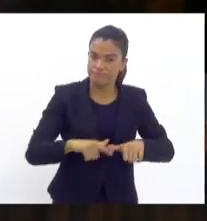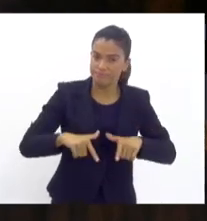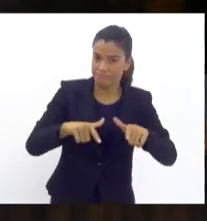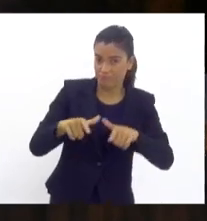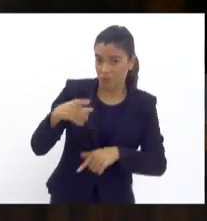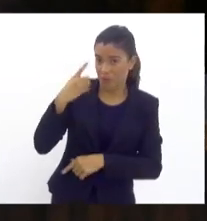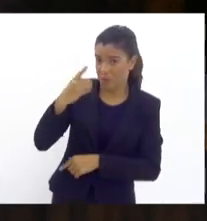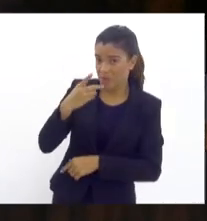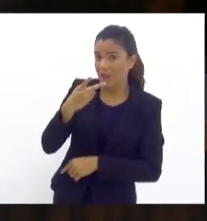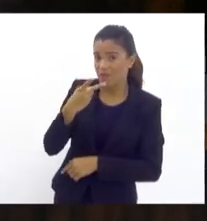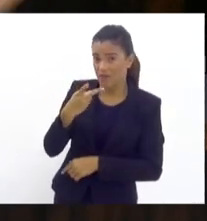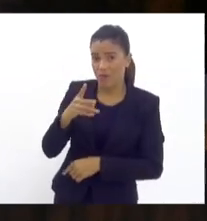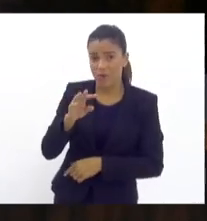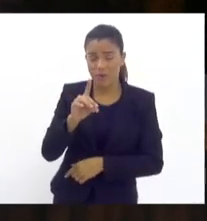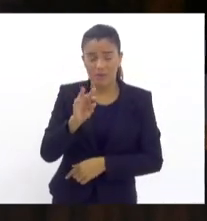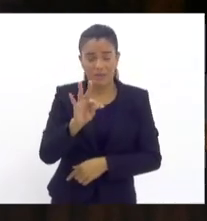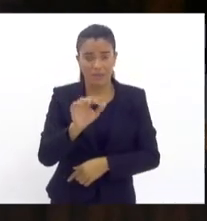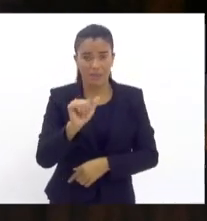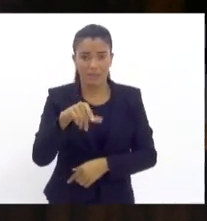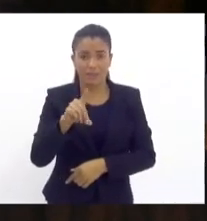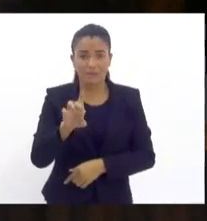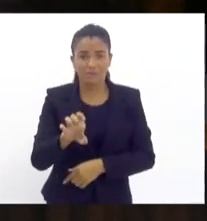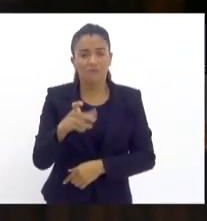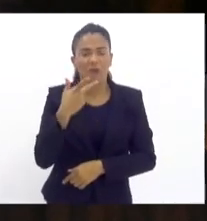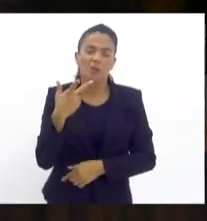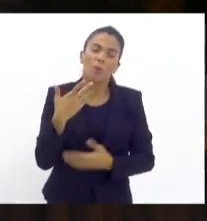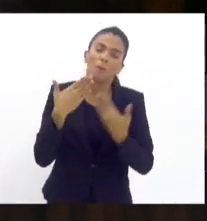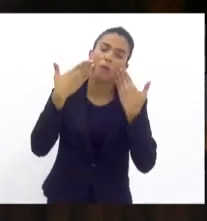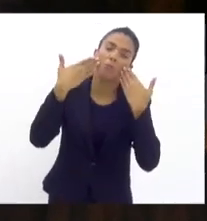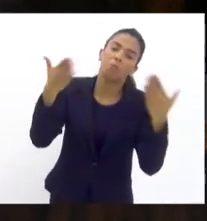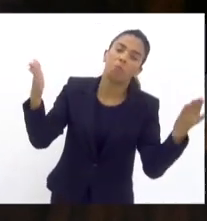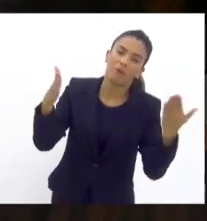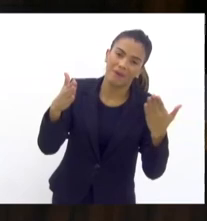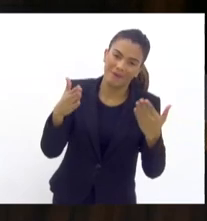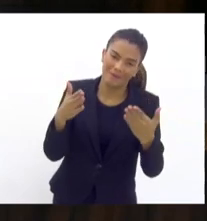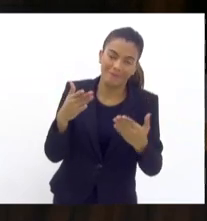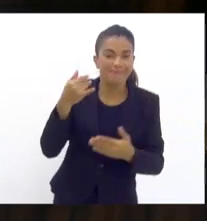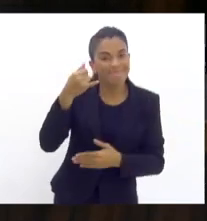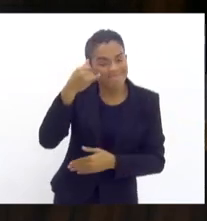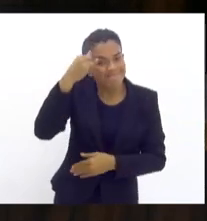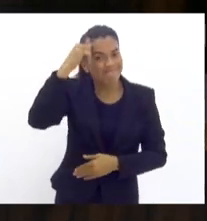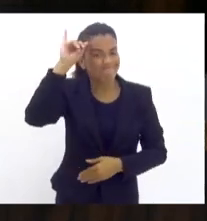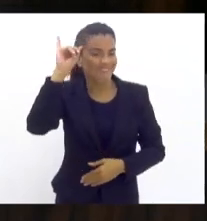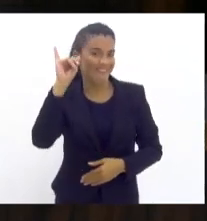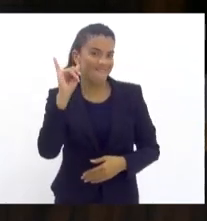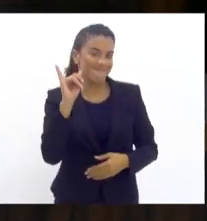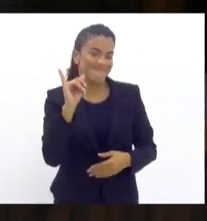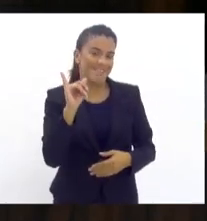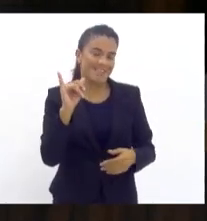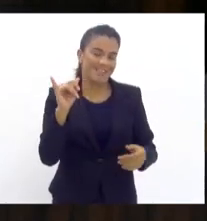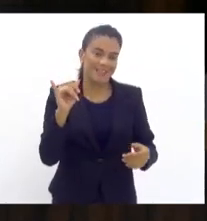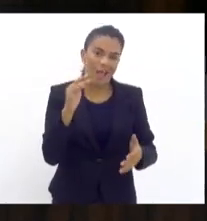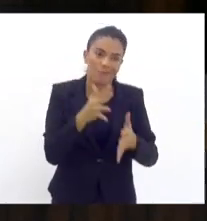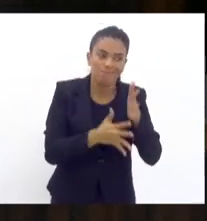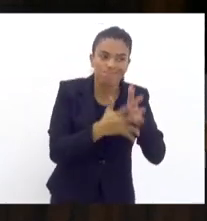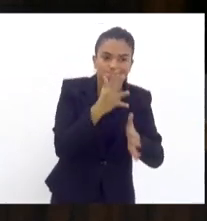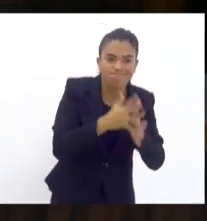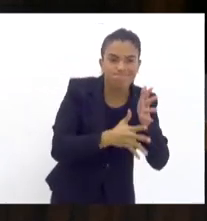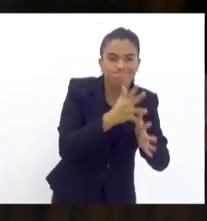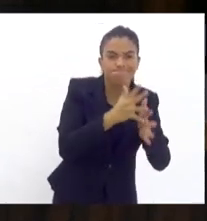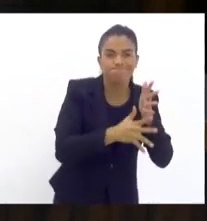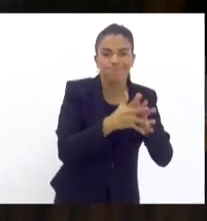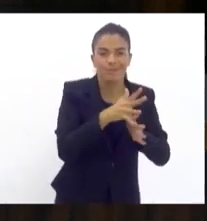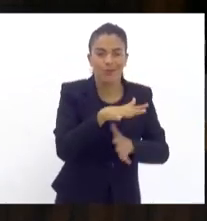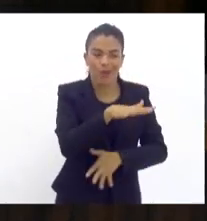falou e é claro às vezes a gente não pode expor né para não vulnerabilizar mais ainda